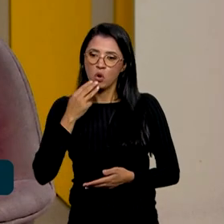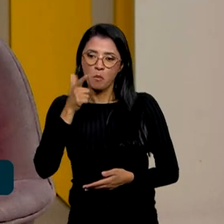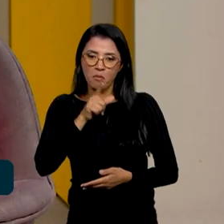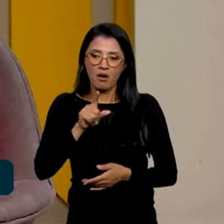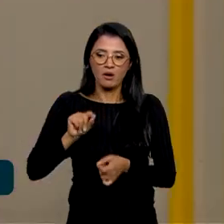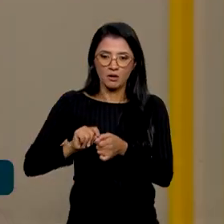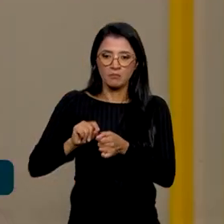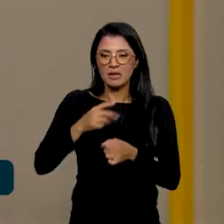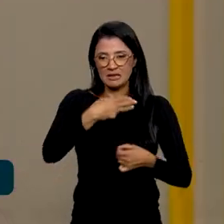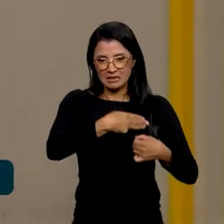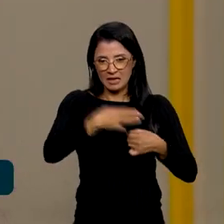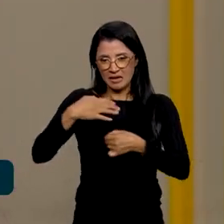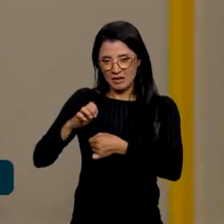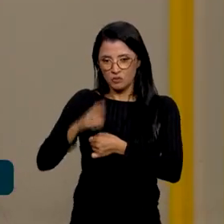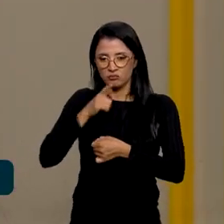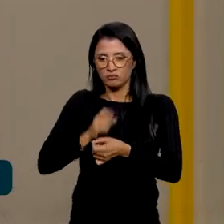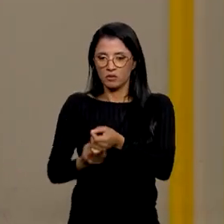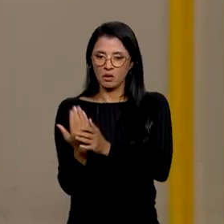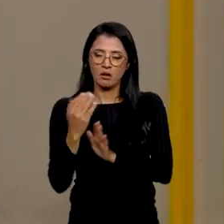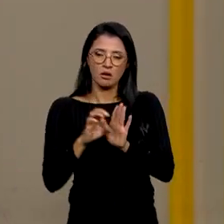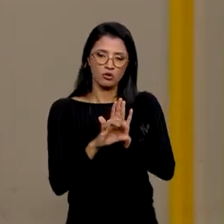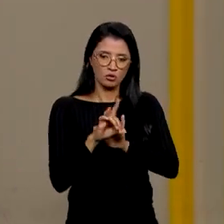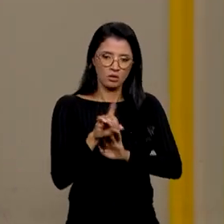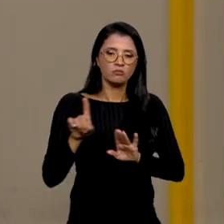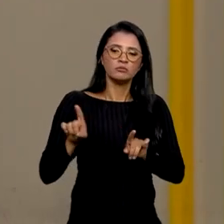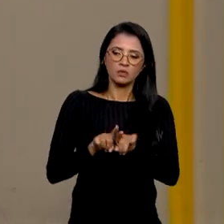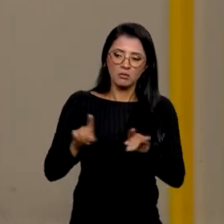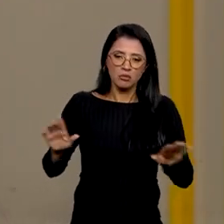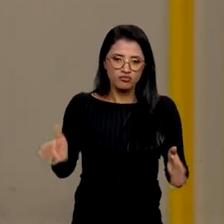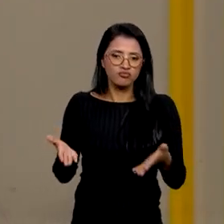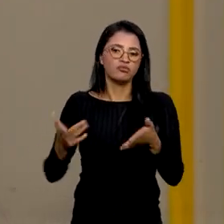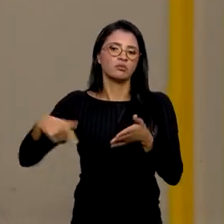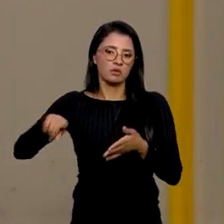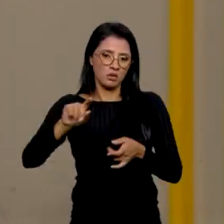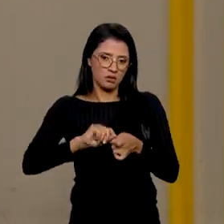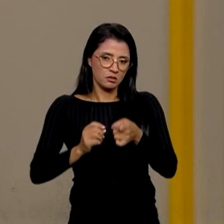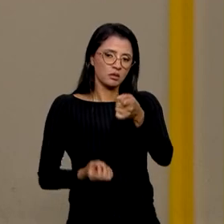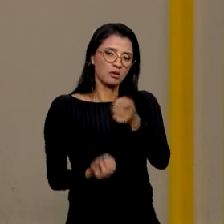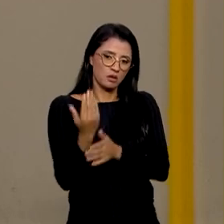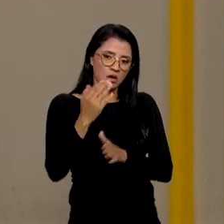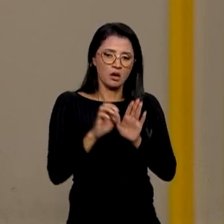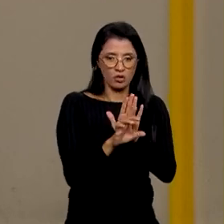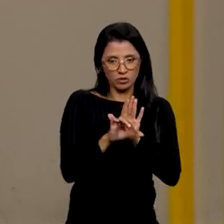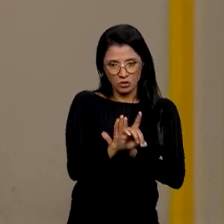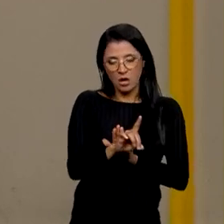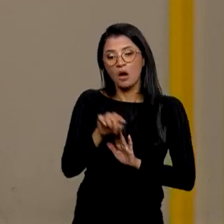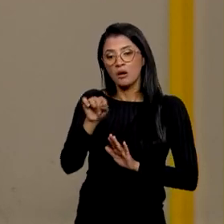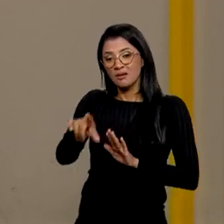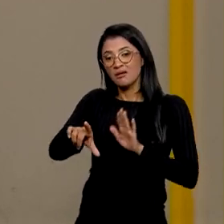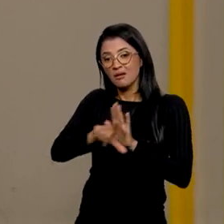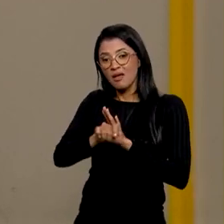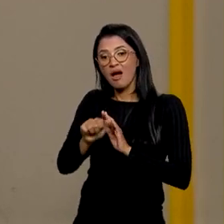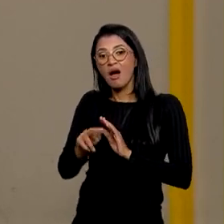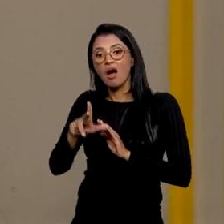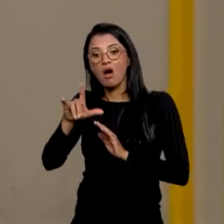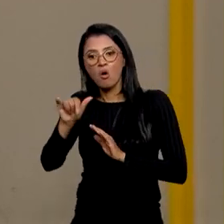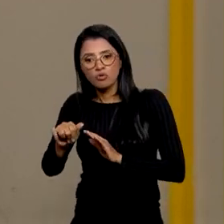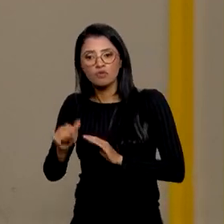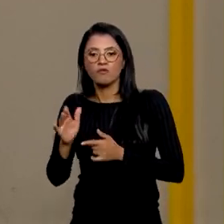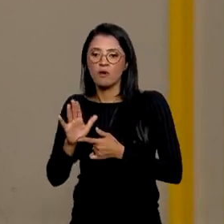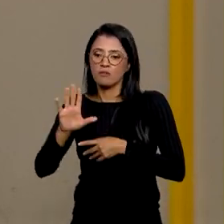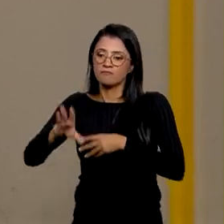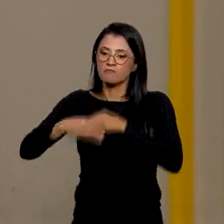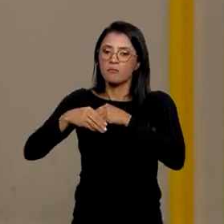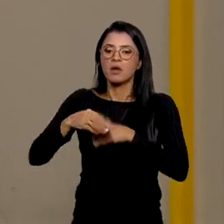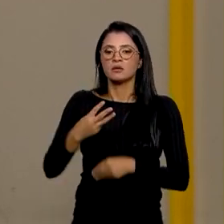editais, então a gente induz também que estados e municípios façam editais e a Audio Blanc ainda vai aportar mais 3 bilhões.